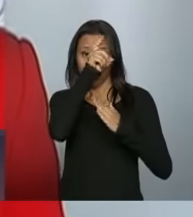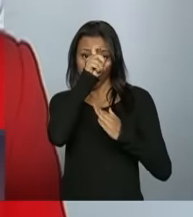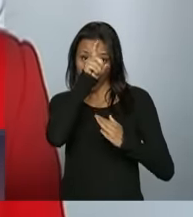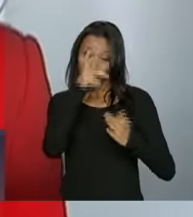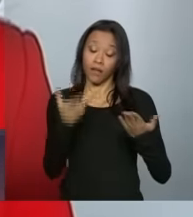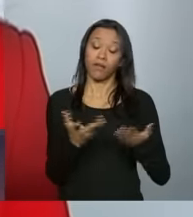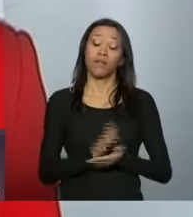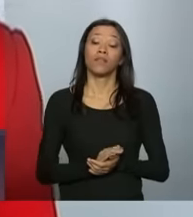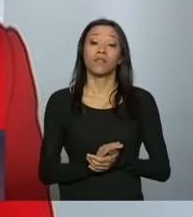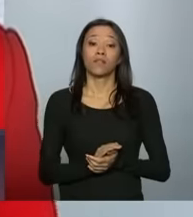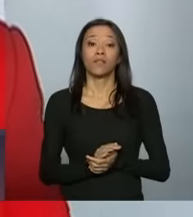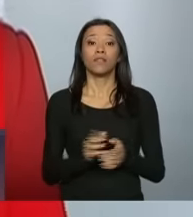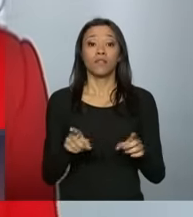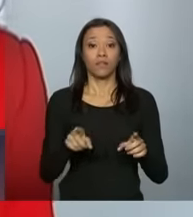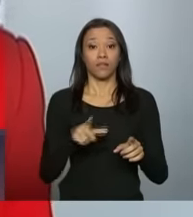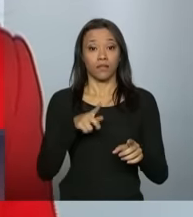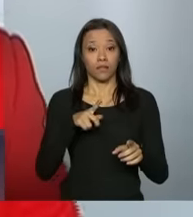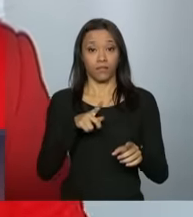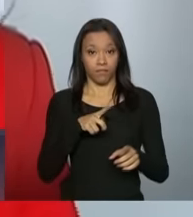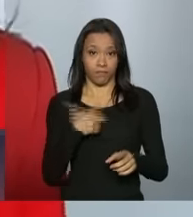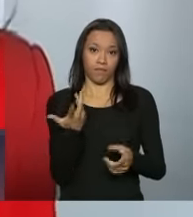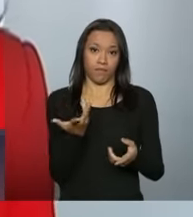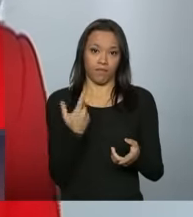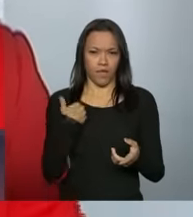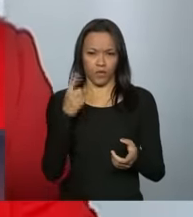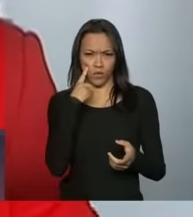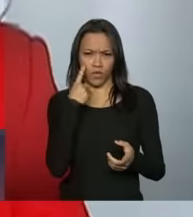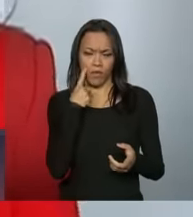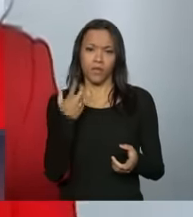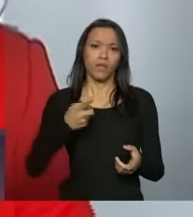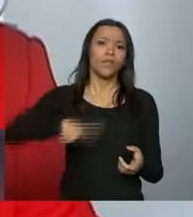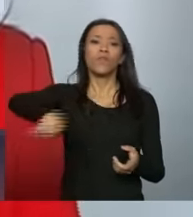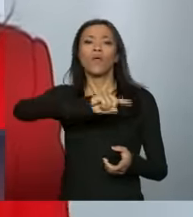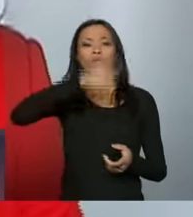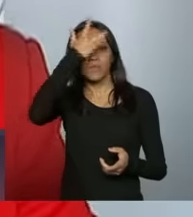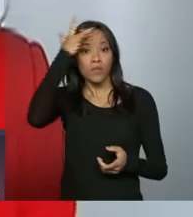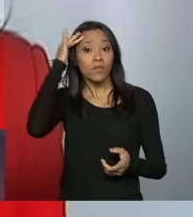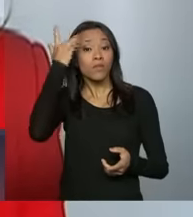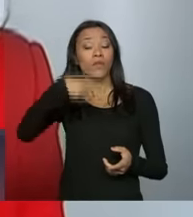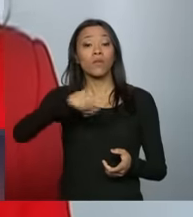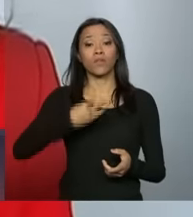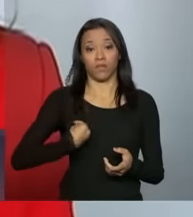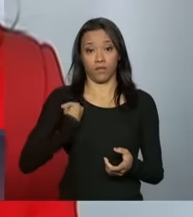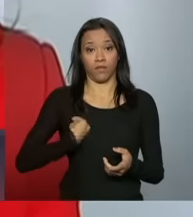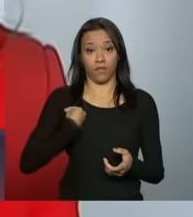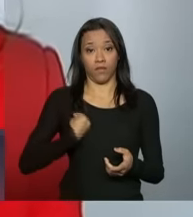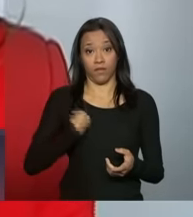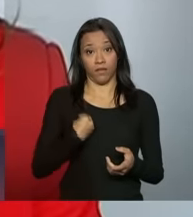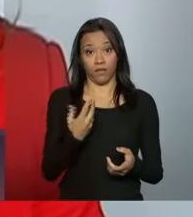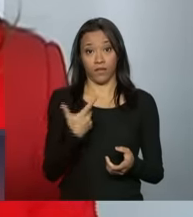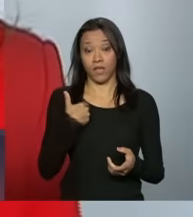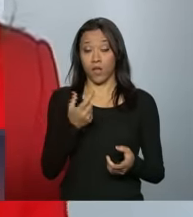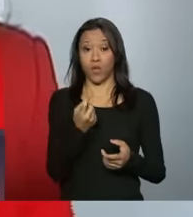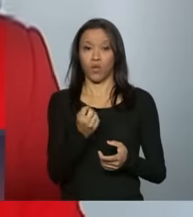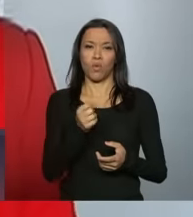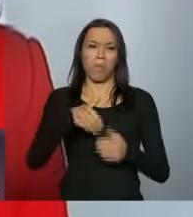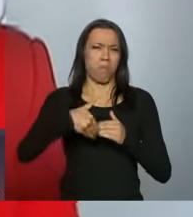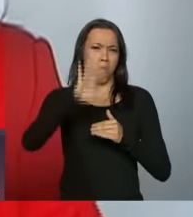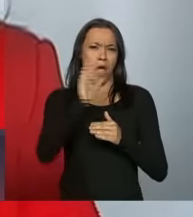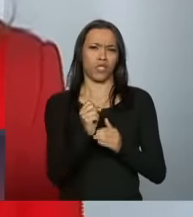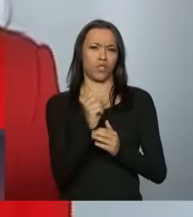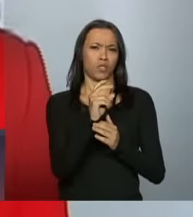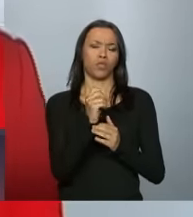pronto-socorro. Pelo cálculo, todos os moradores desses condomínios não vão ficar a mais de 2 quilômetros